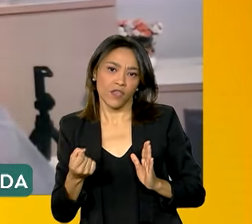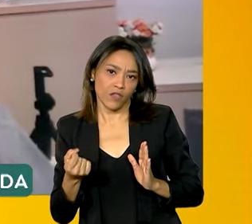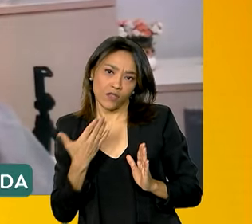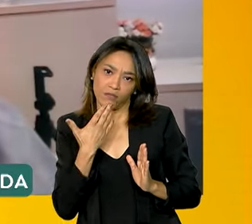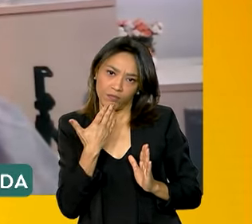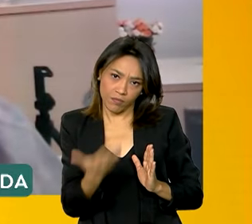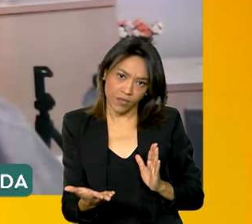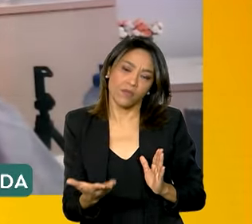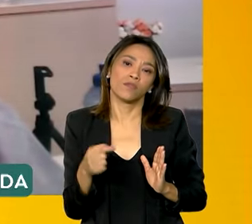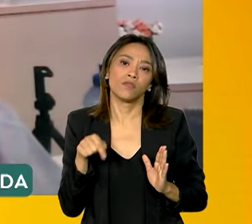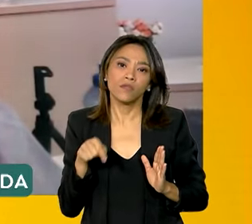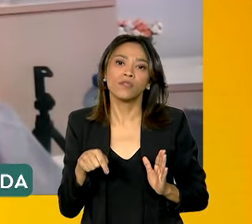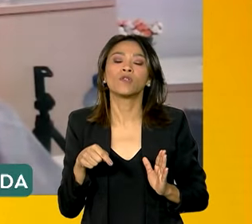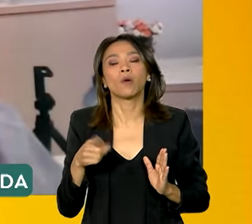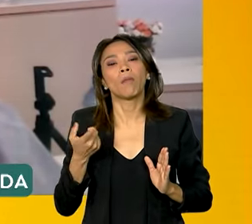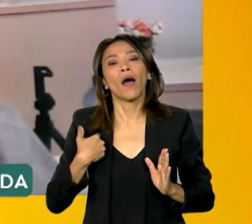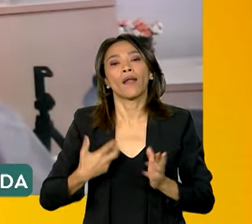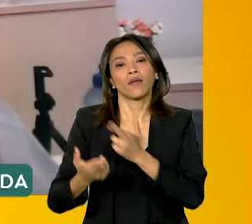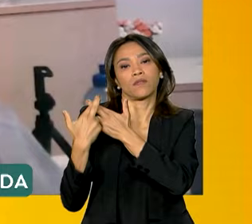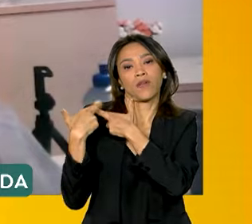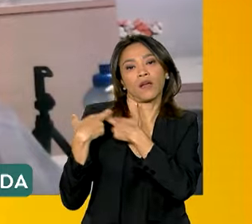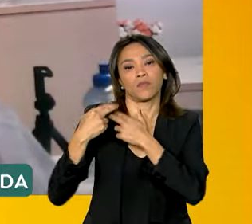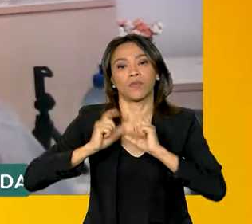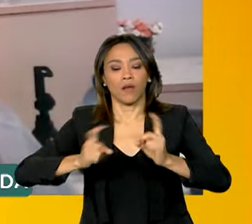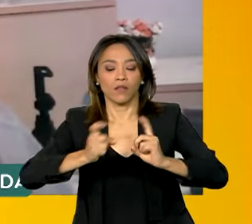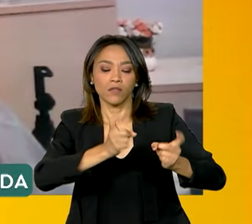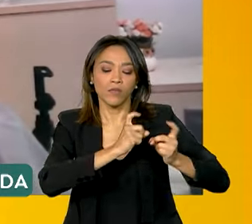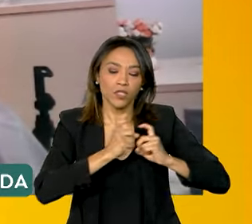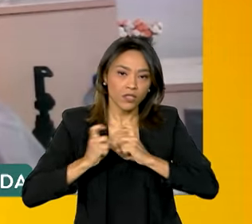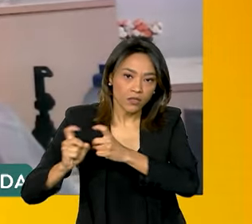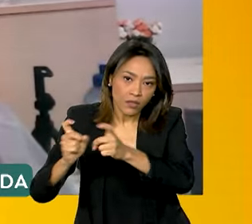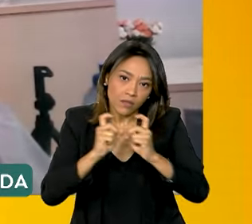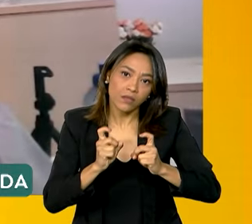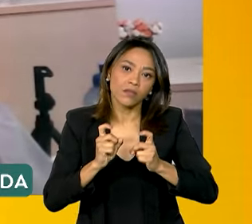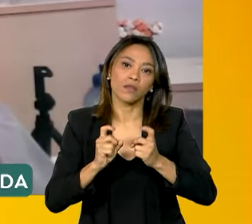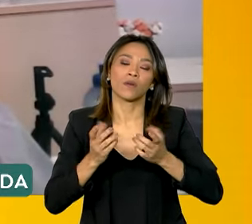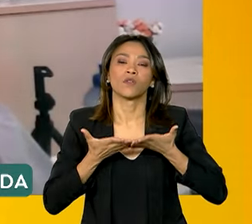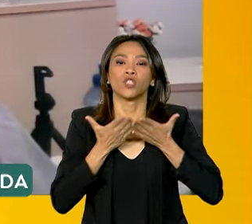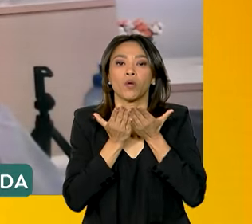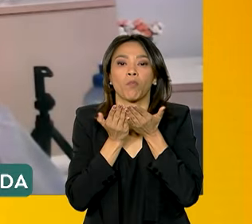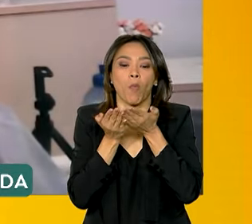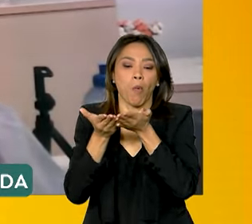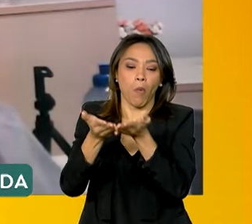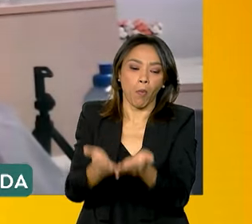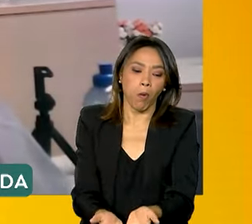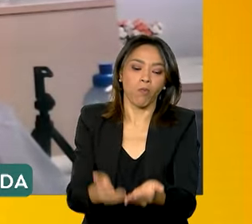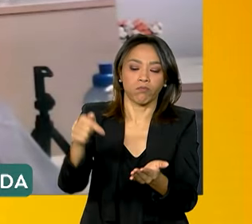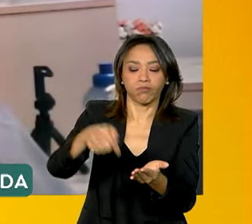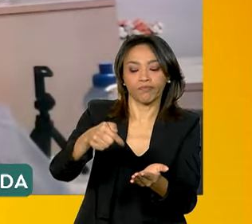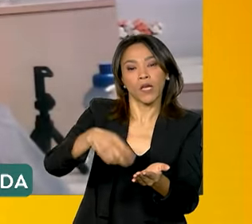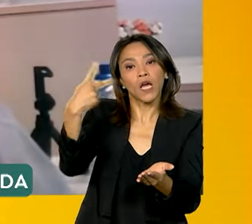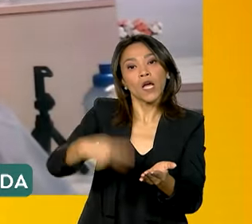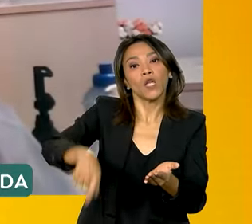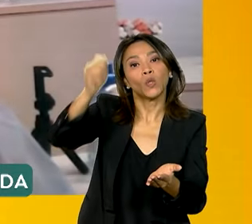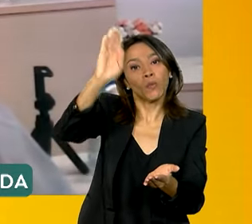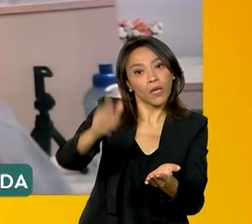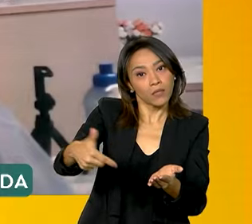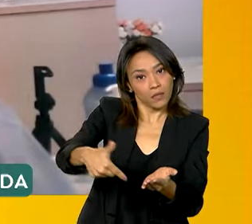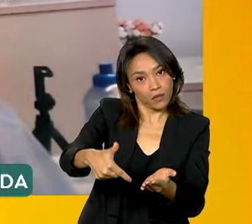concessões de empresas privadas para utilizar terminais de uso privado nos nossos portos